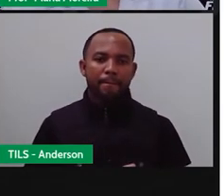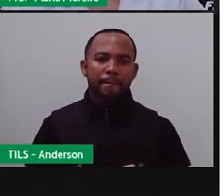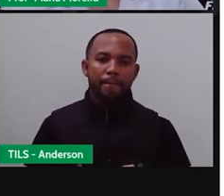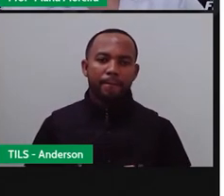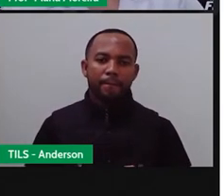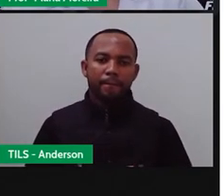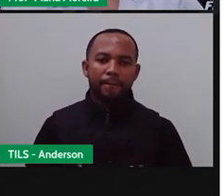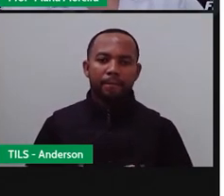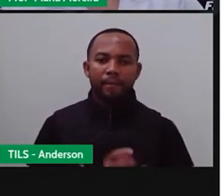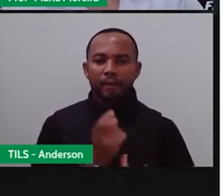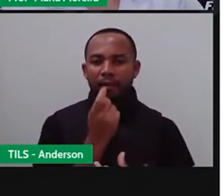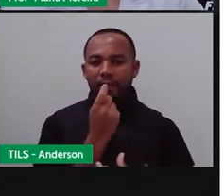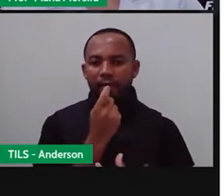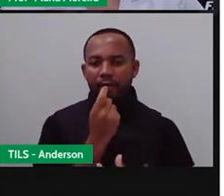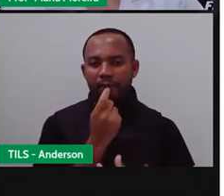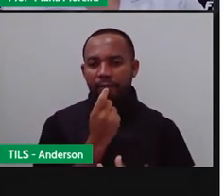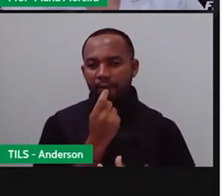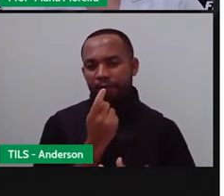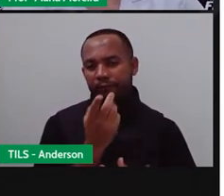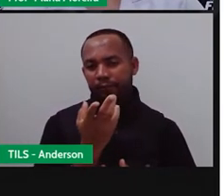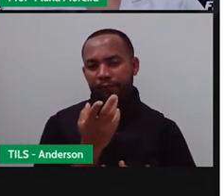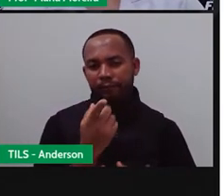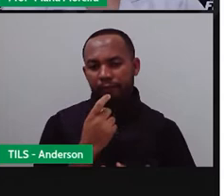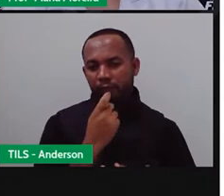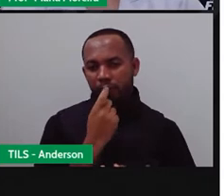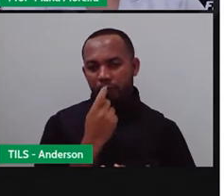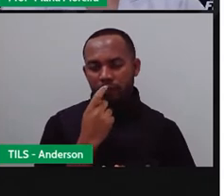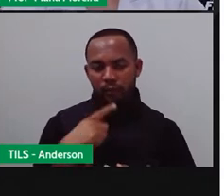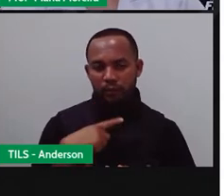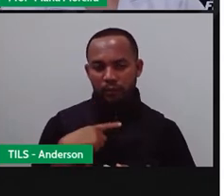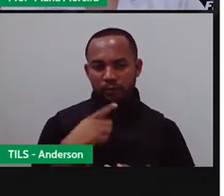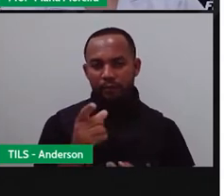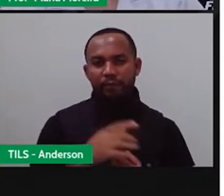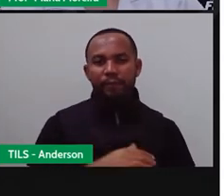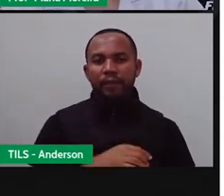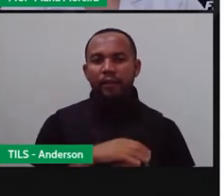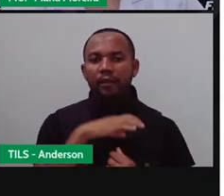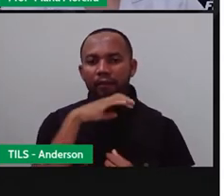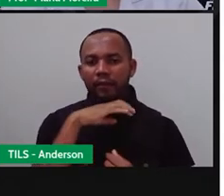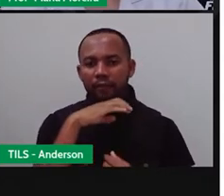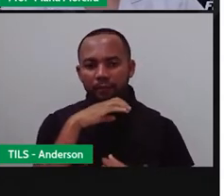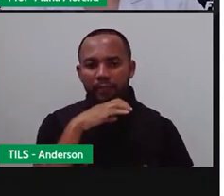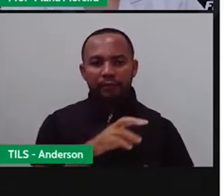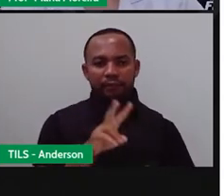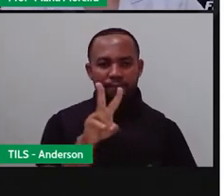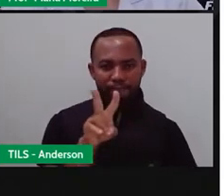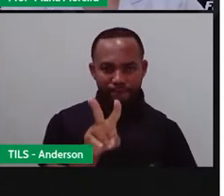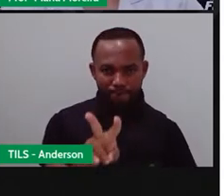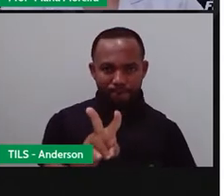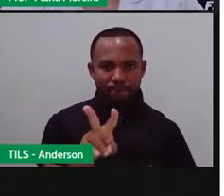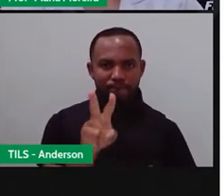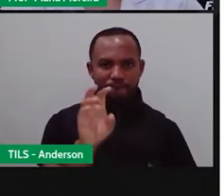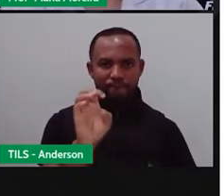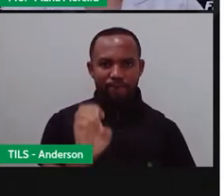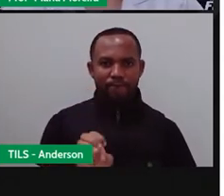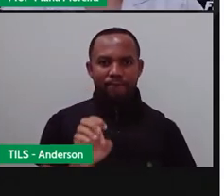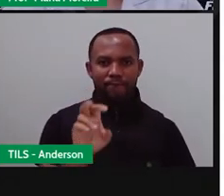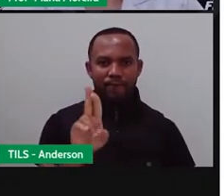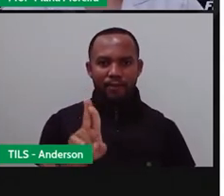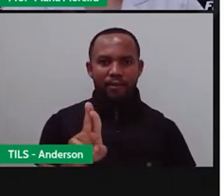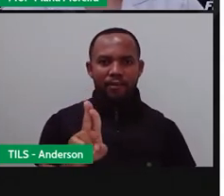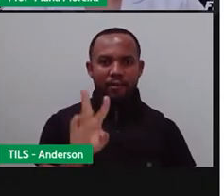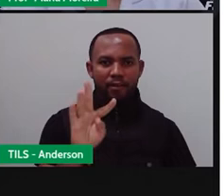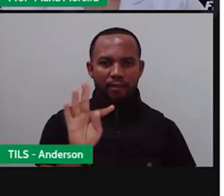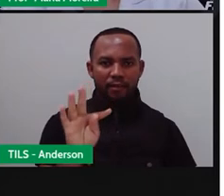Bom, os animais vertebrados, olha só pra essa imagem aqui, ó. A gente consegue descobrir o que é o animal pela sombra que ele